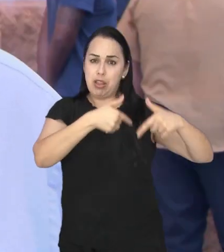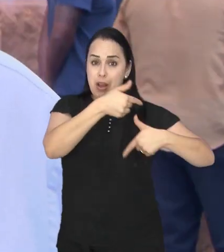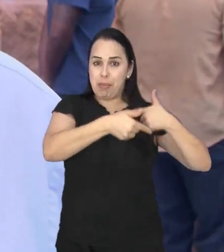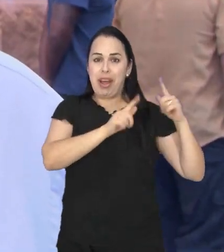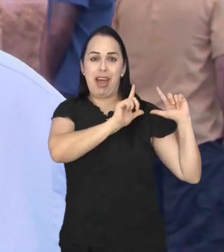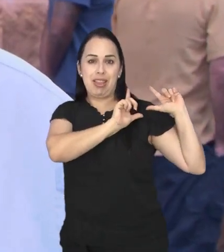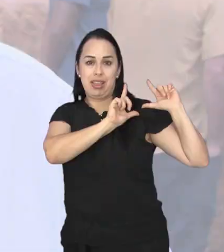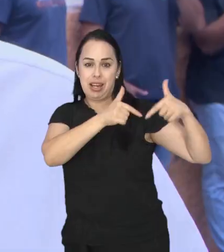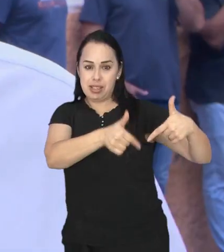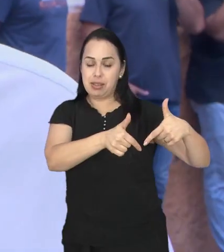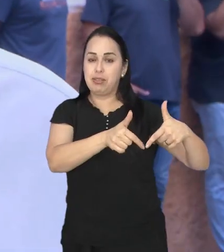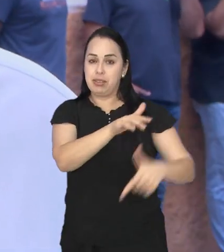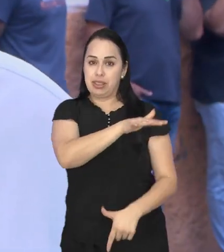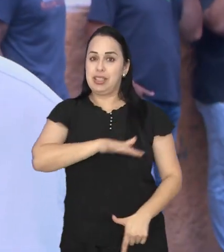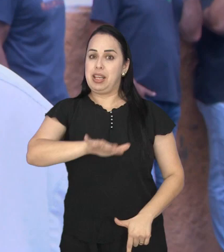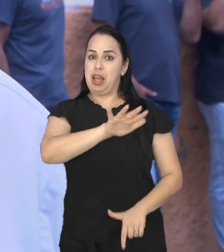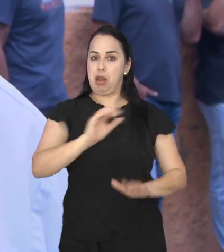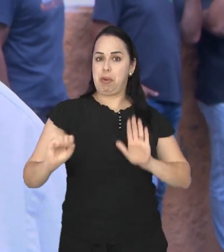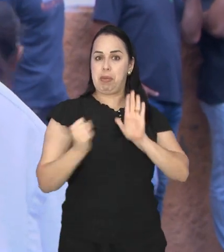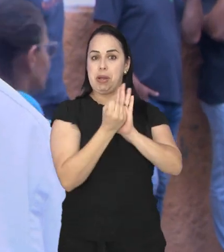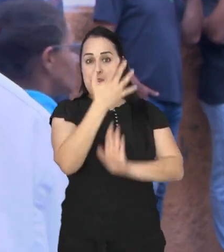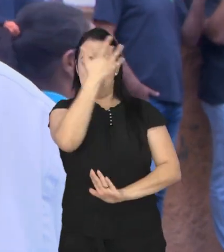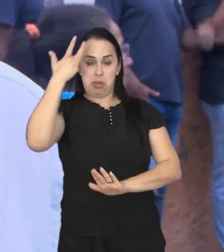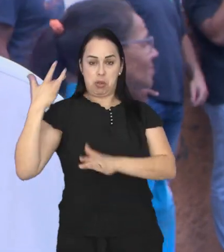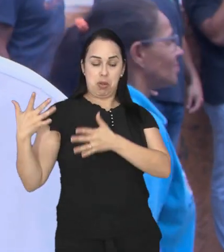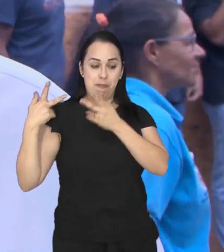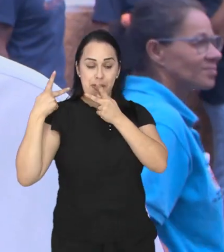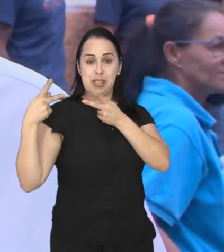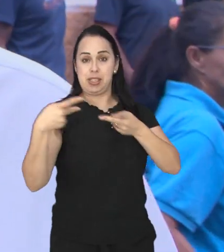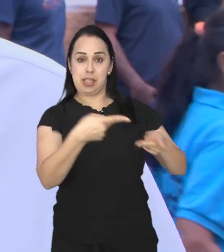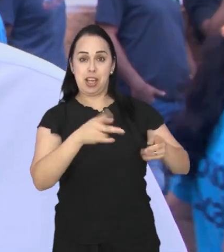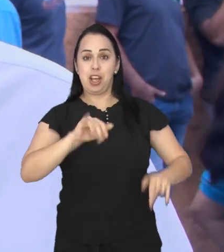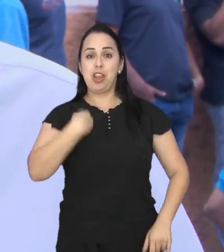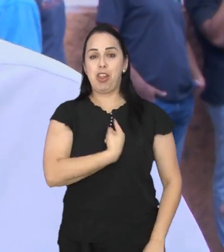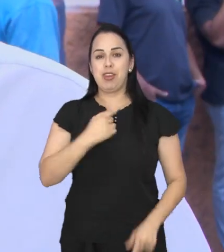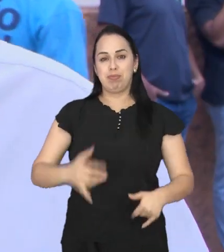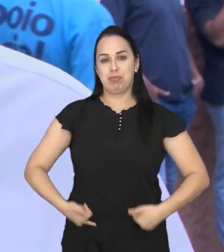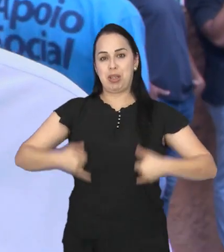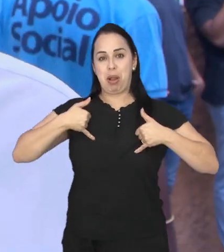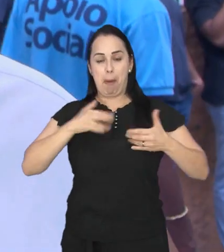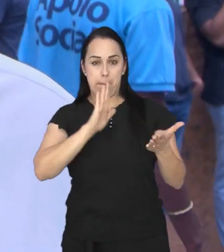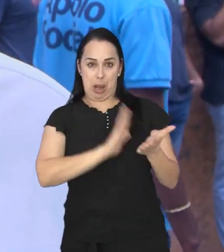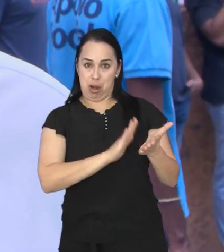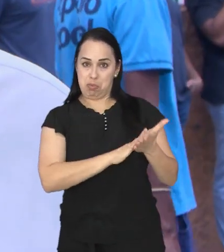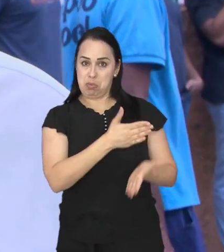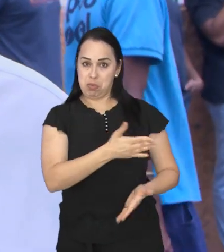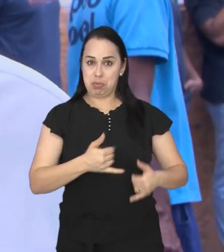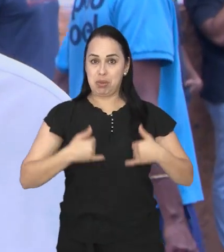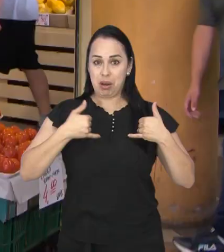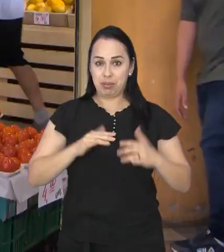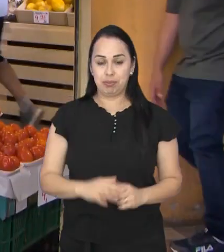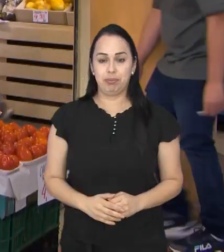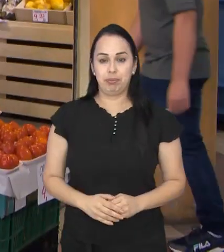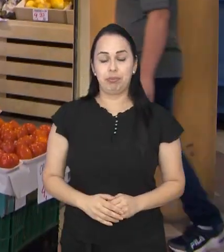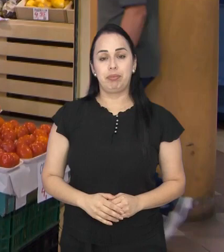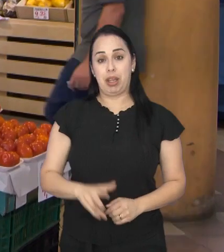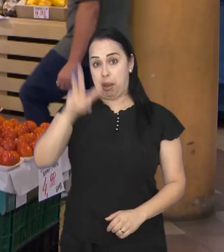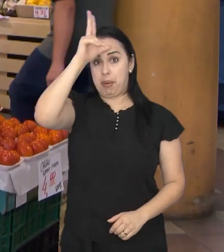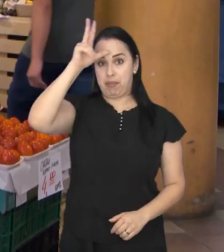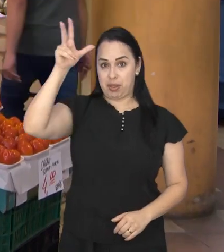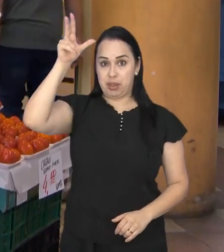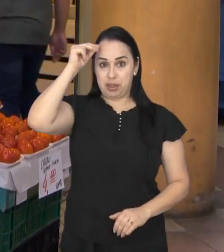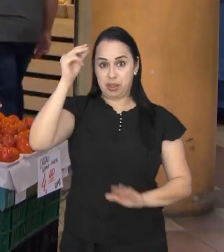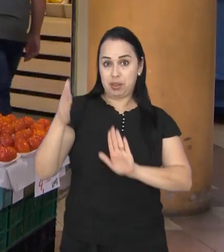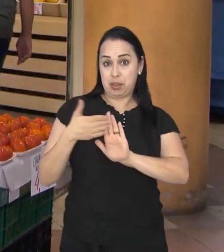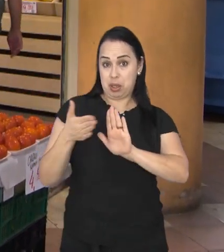no nosso Mercadão. É, sim, o nosso cartão de visita, da qual todos nós temos muito orgulho. Então, parabéns ao Mercadão. Ainda segundo a